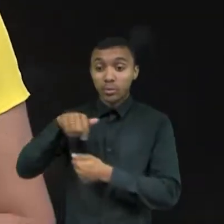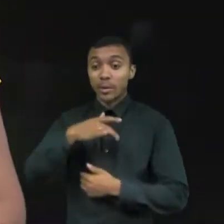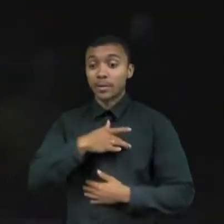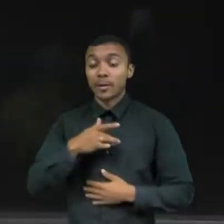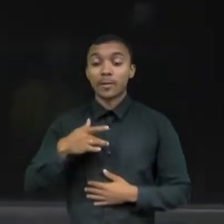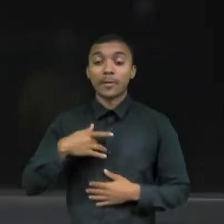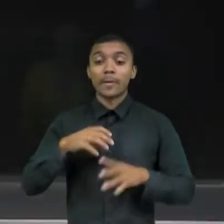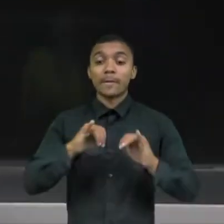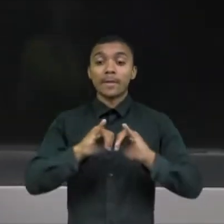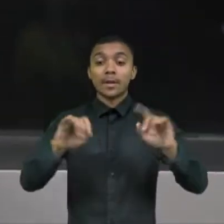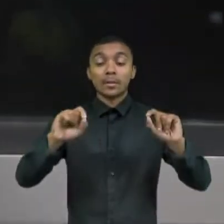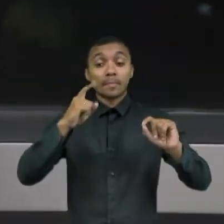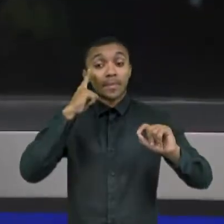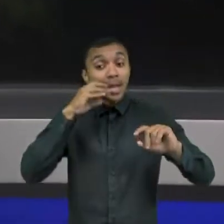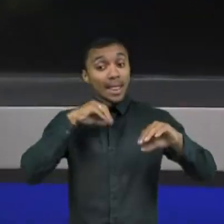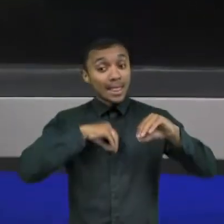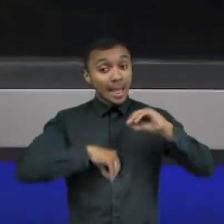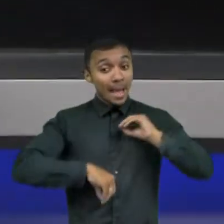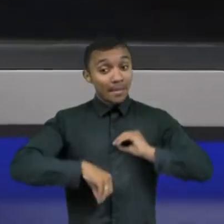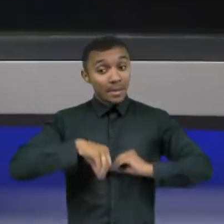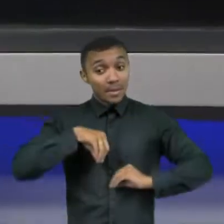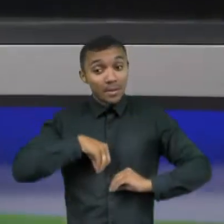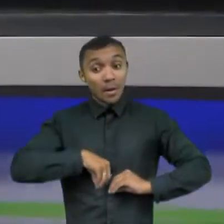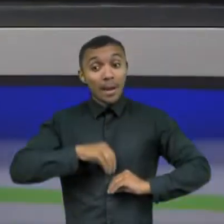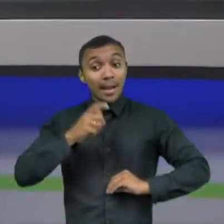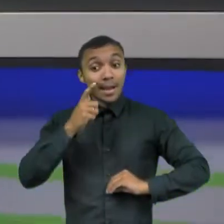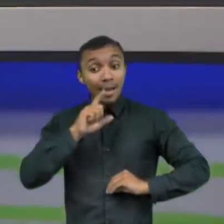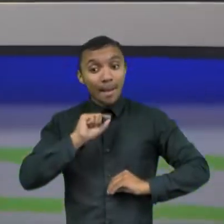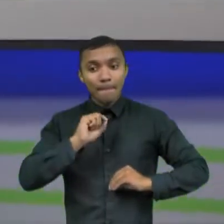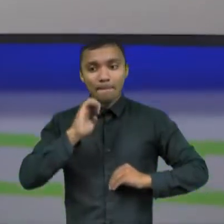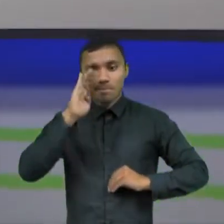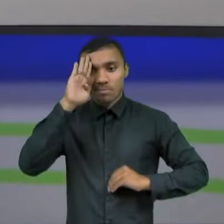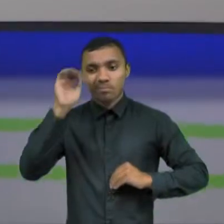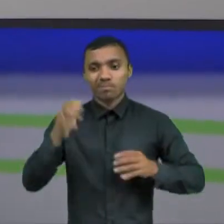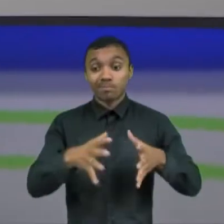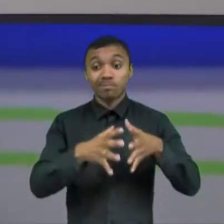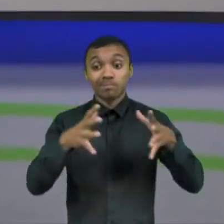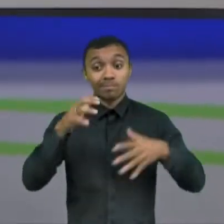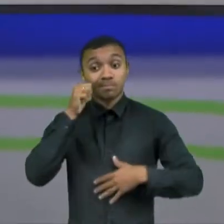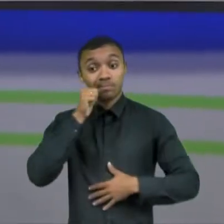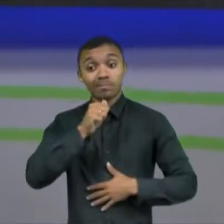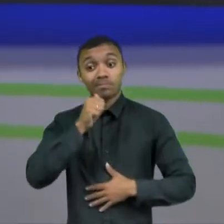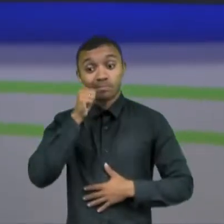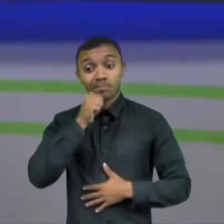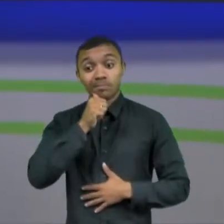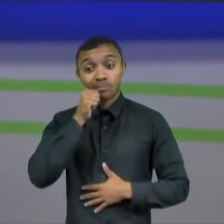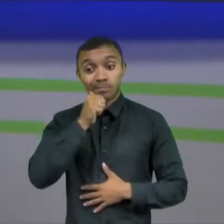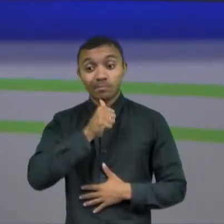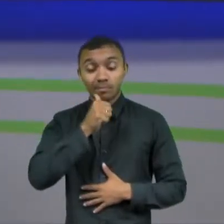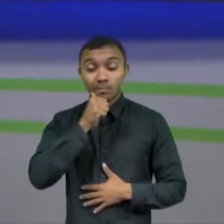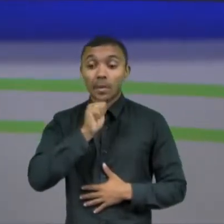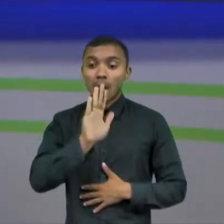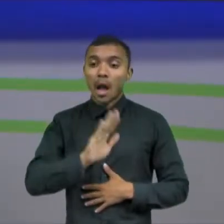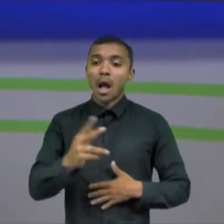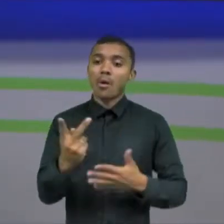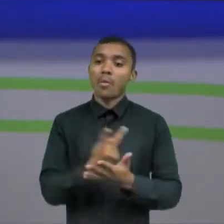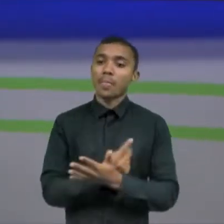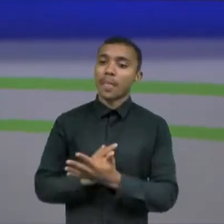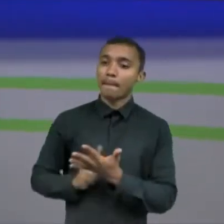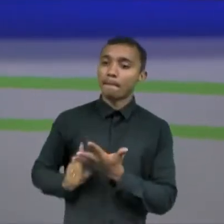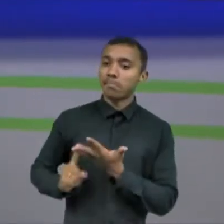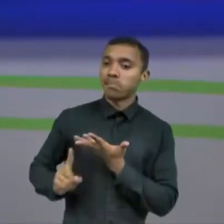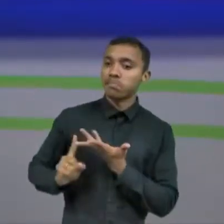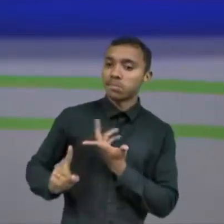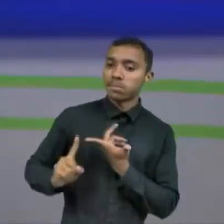A depressão está atingindo mais as mulheres. E isso pode estar associado a uma série de fatores, que foram